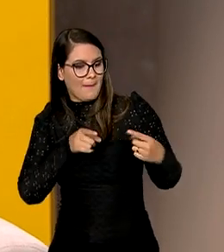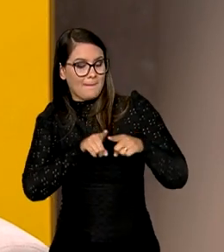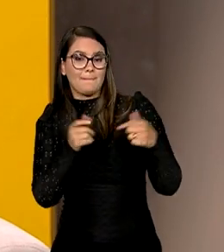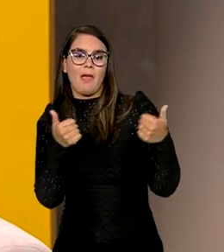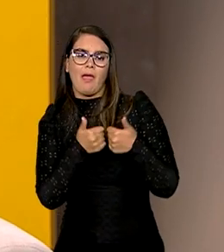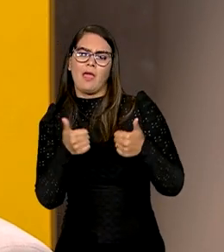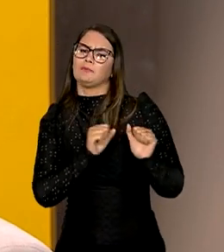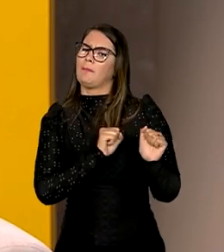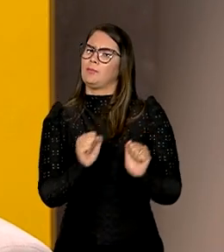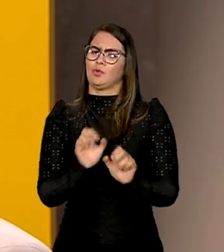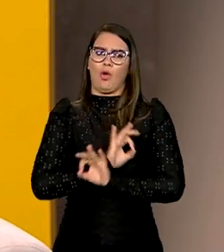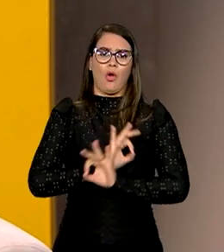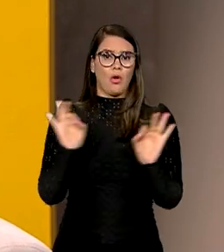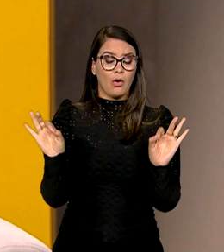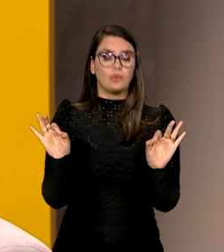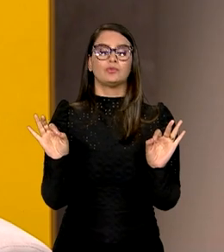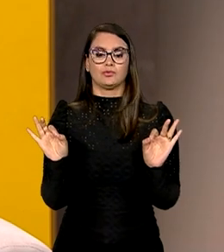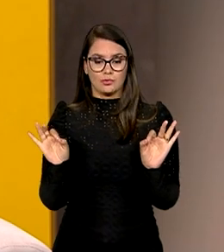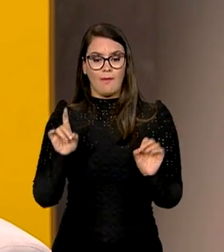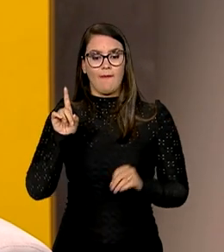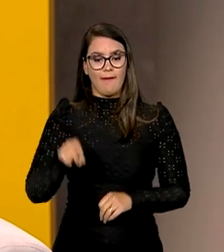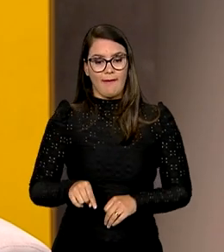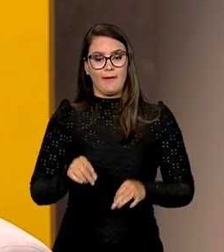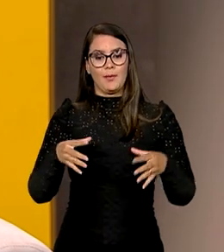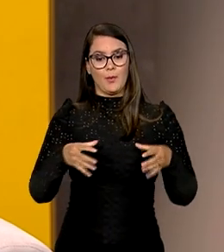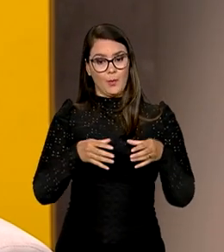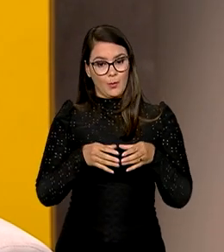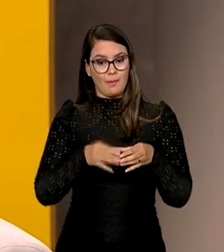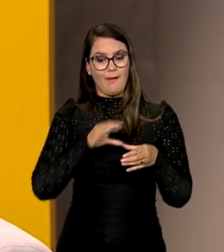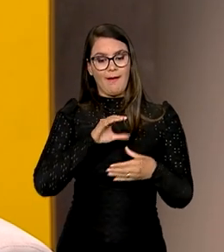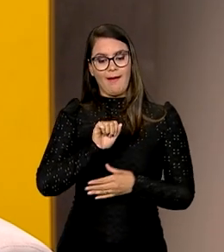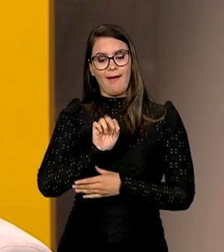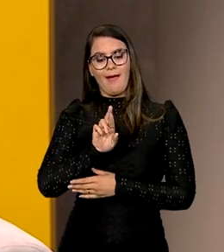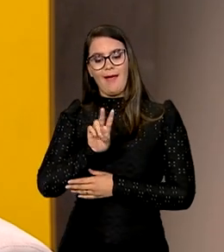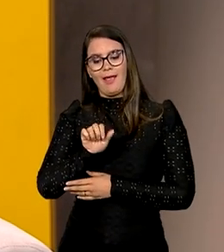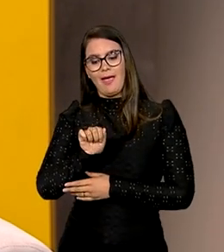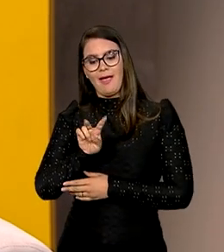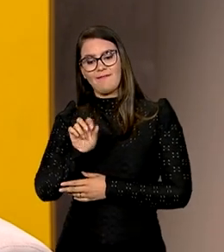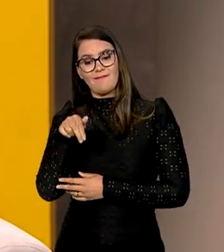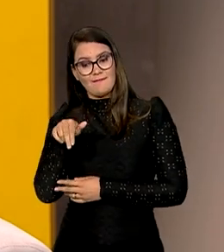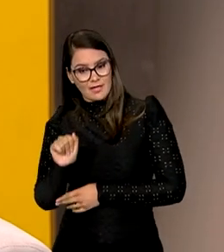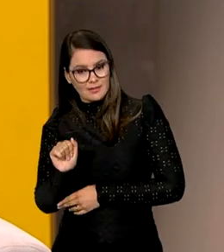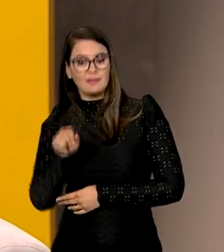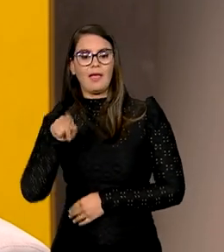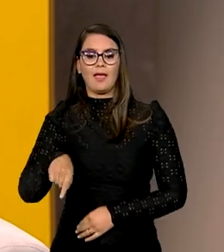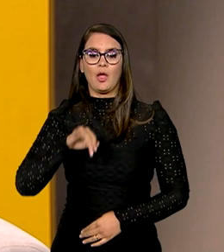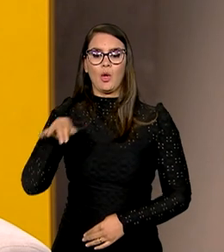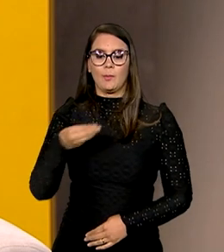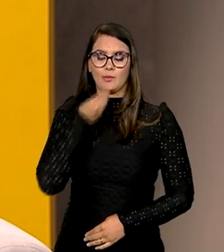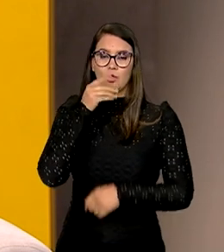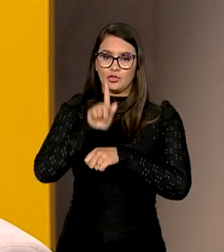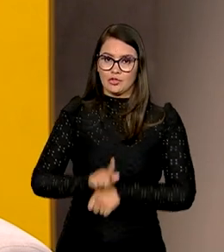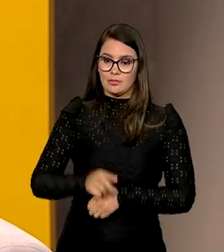poderosíssimo e essa caravana que a gente está chamando de caravana federativa é a oportunidade dos gestores